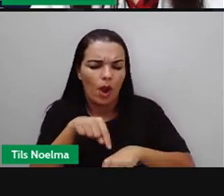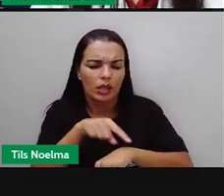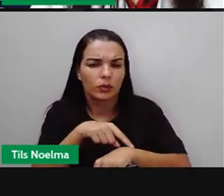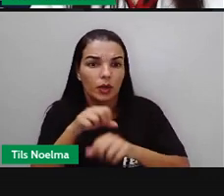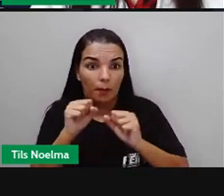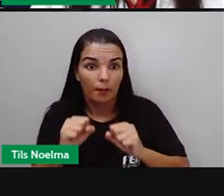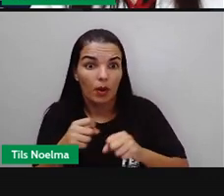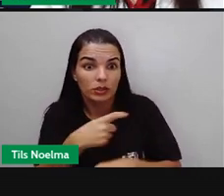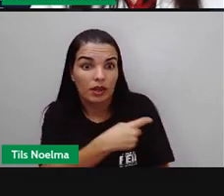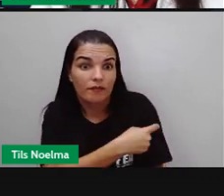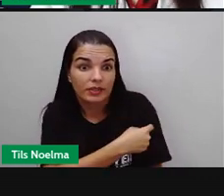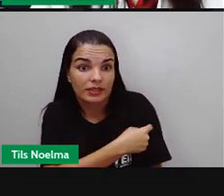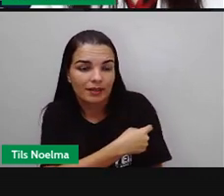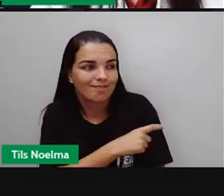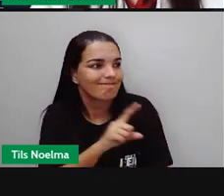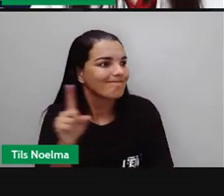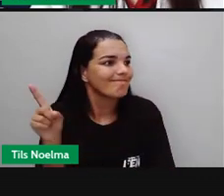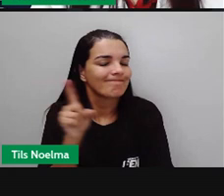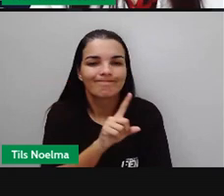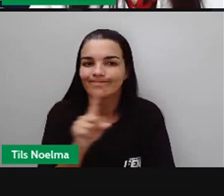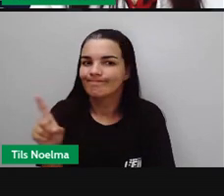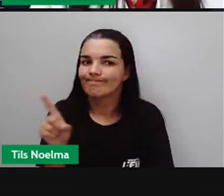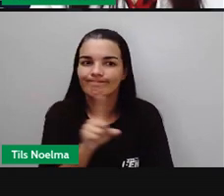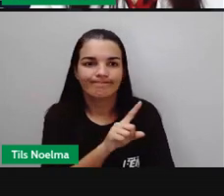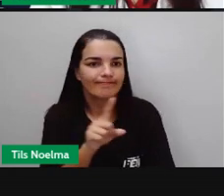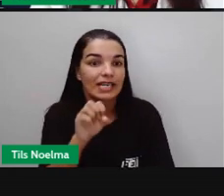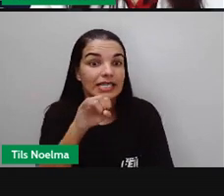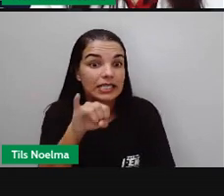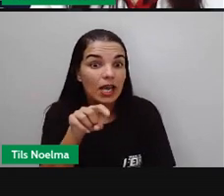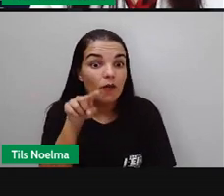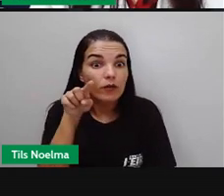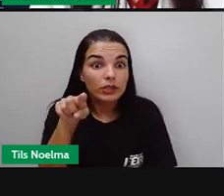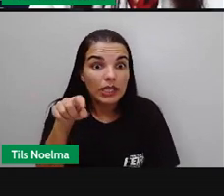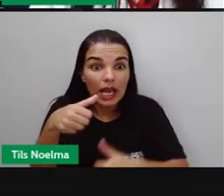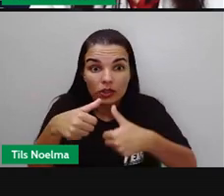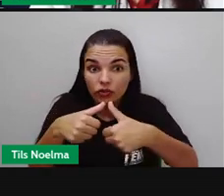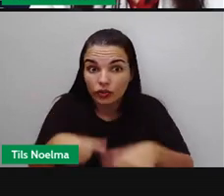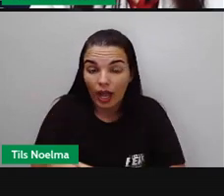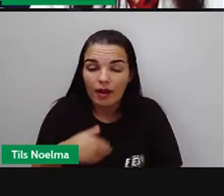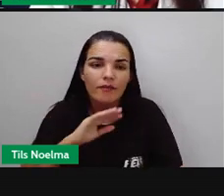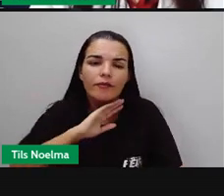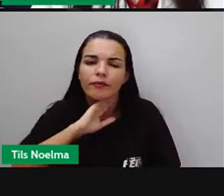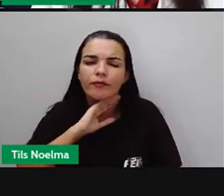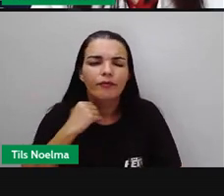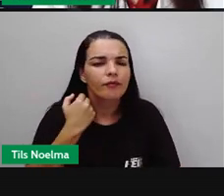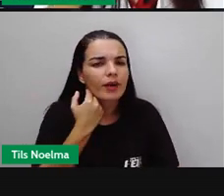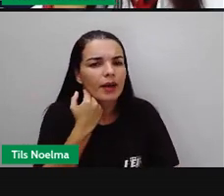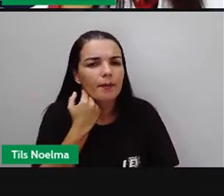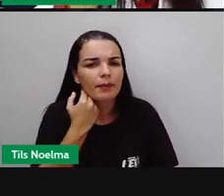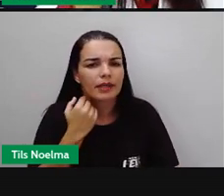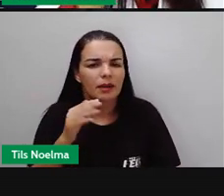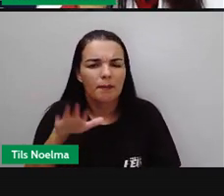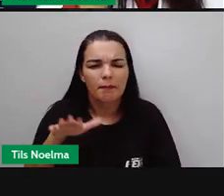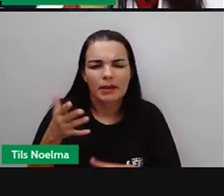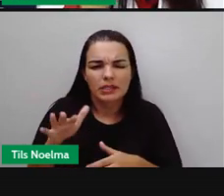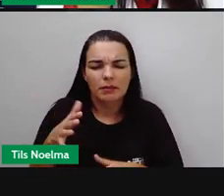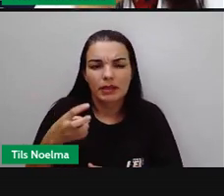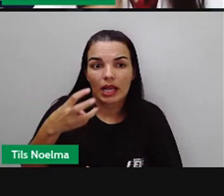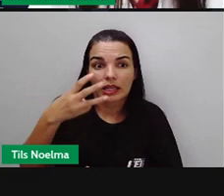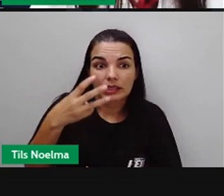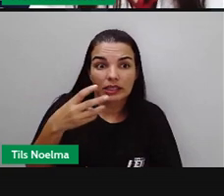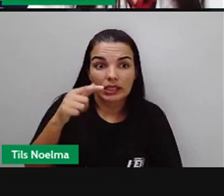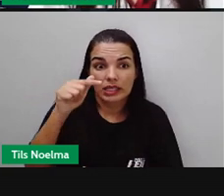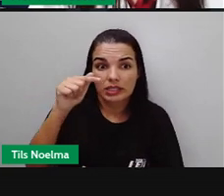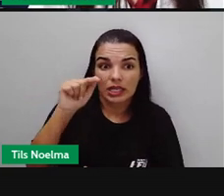vacinar? Não! Não! Se você está ou teve febre superior a 37,5 graus